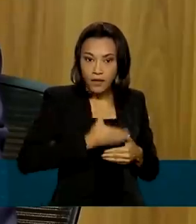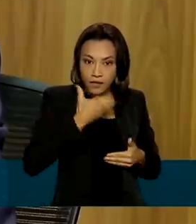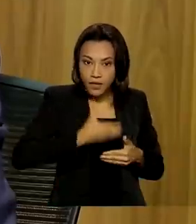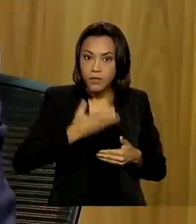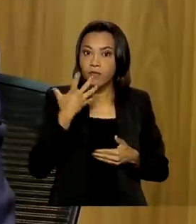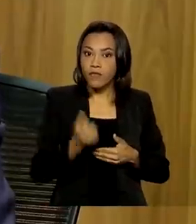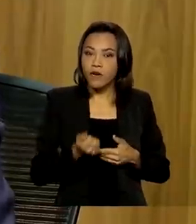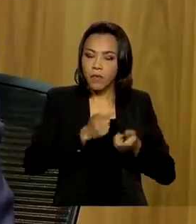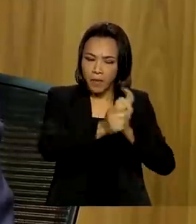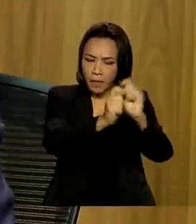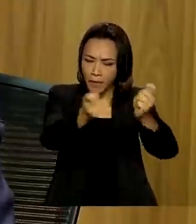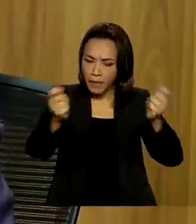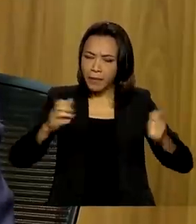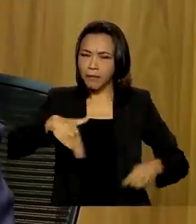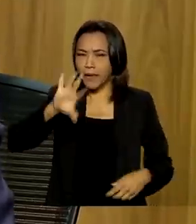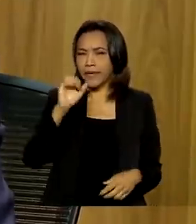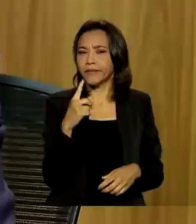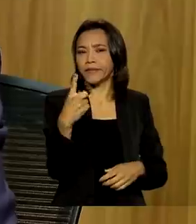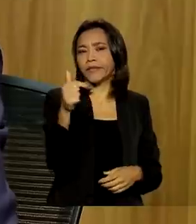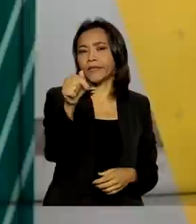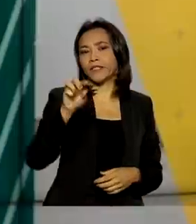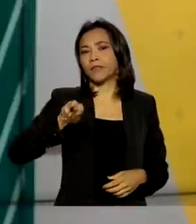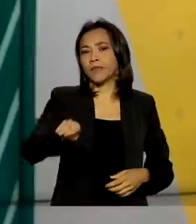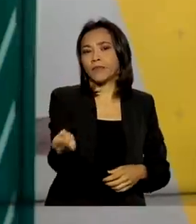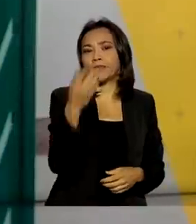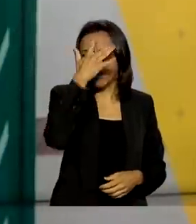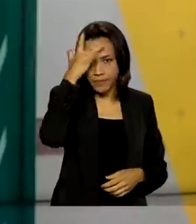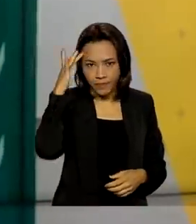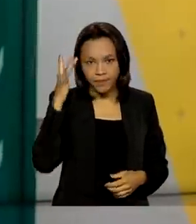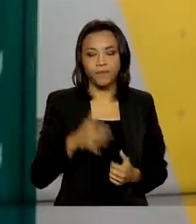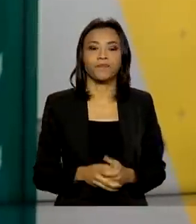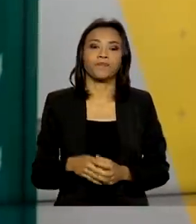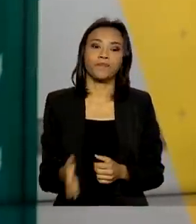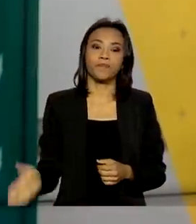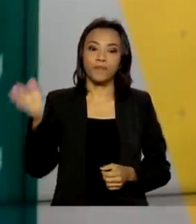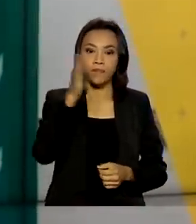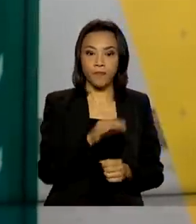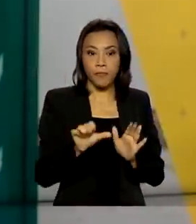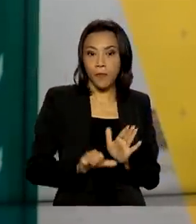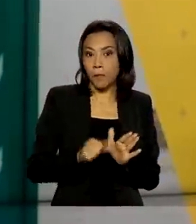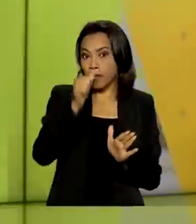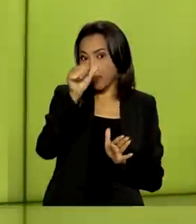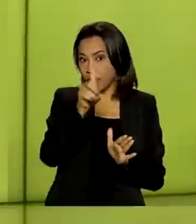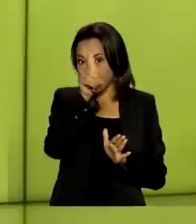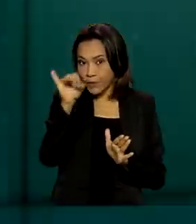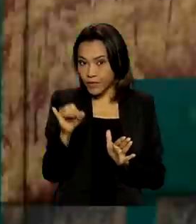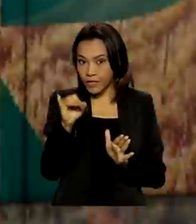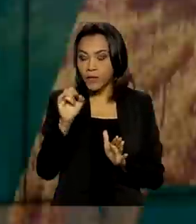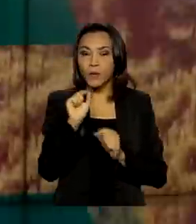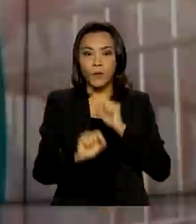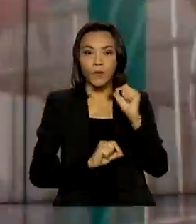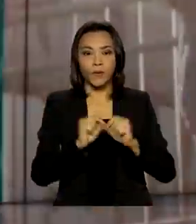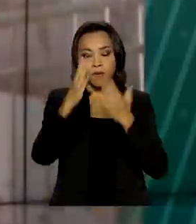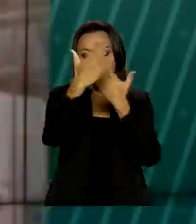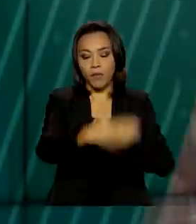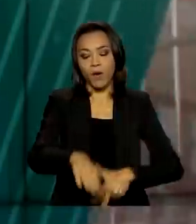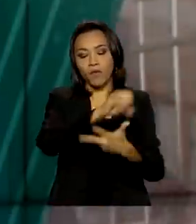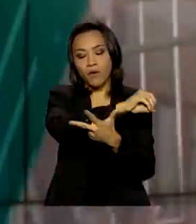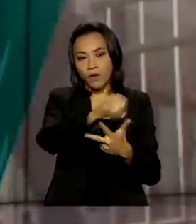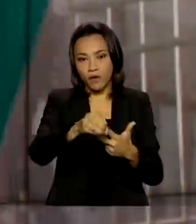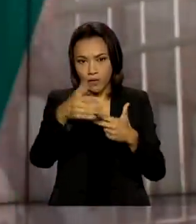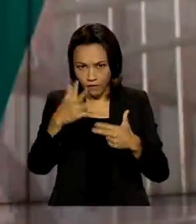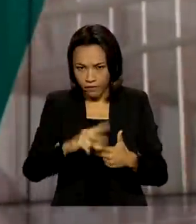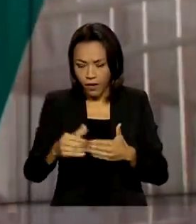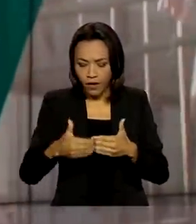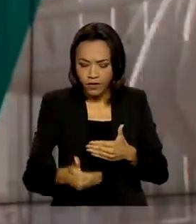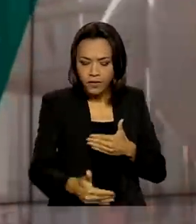pagamento para mais de 17 milhões de beneficiados. O primeiro dia do Exame Nacional do Ensino Médio será neste domingo, 21